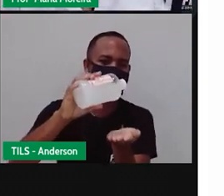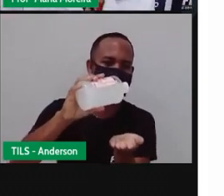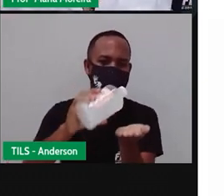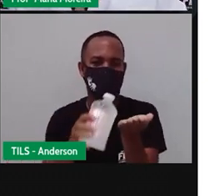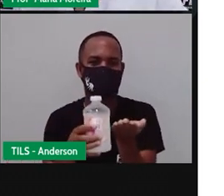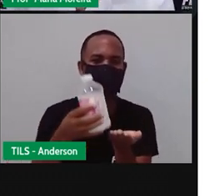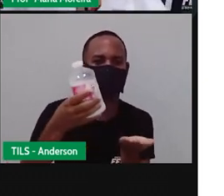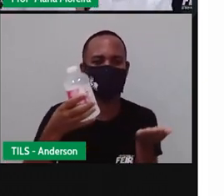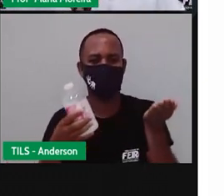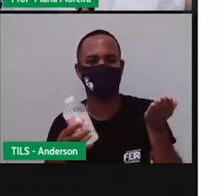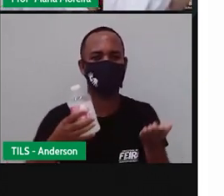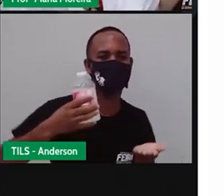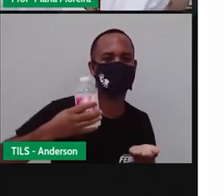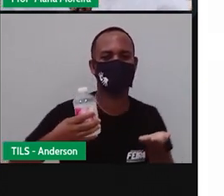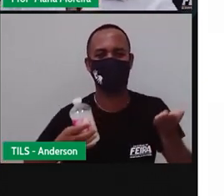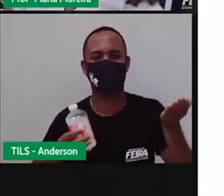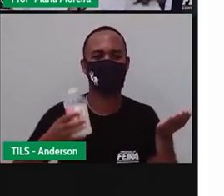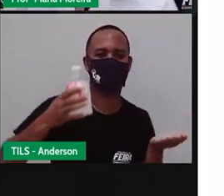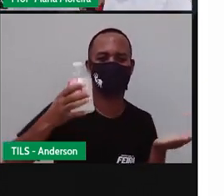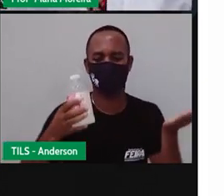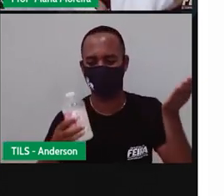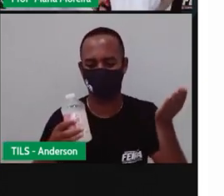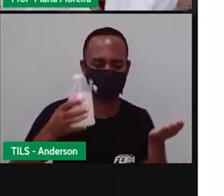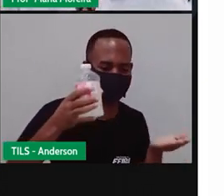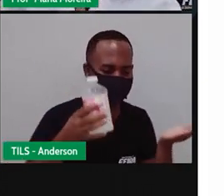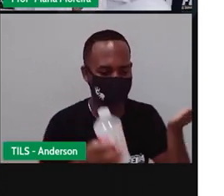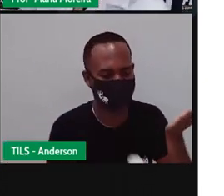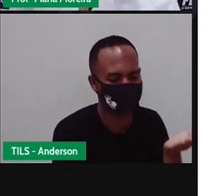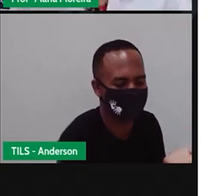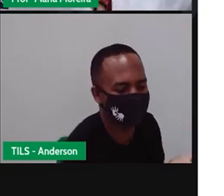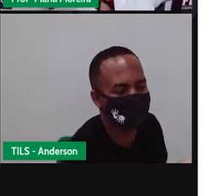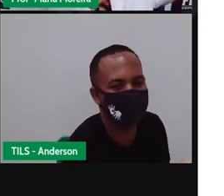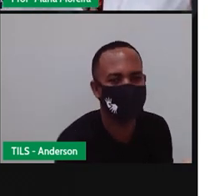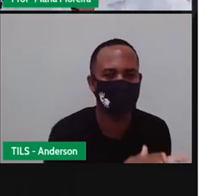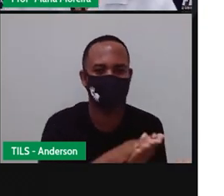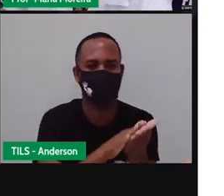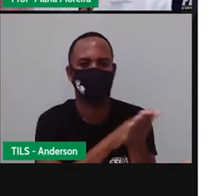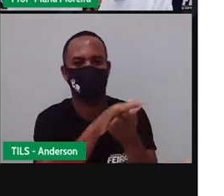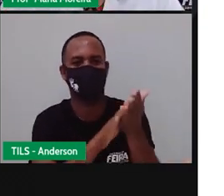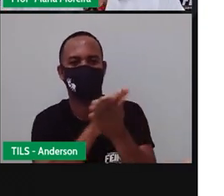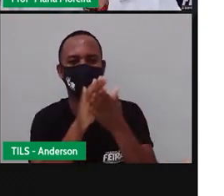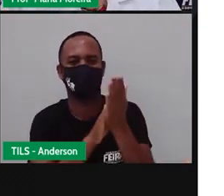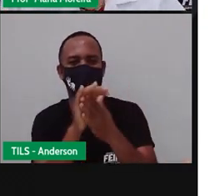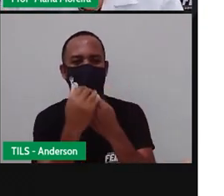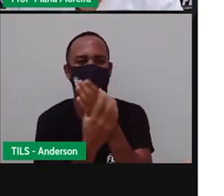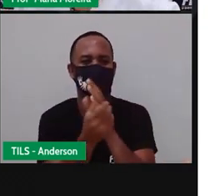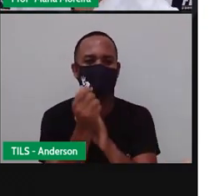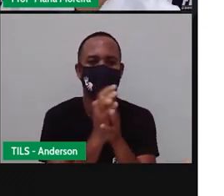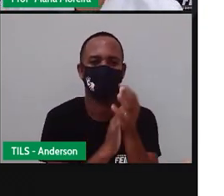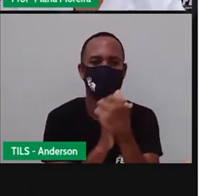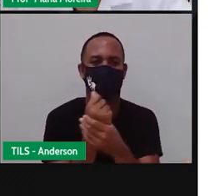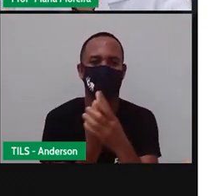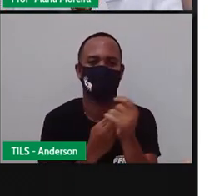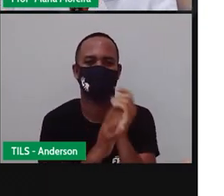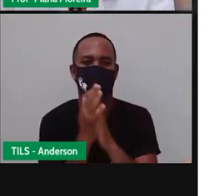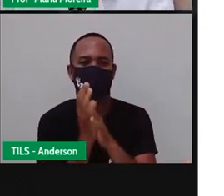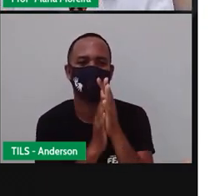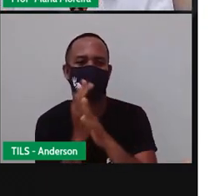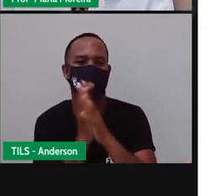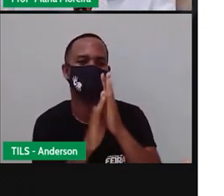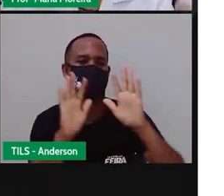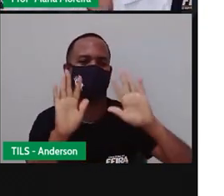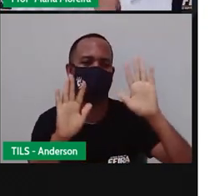Lava uma mão. Lava outra. Lava uma mão. Lava outra. Usem o quê? Álcool em gel.